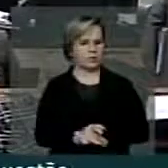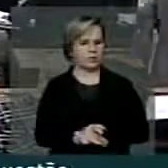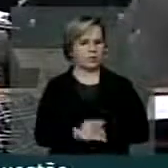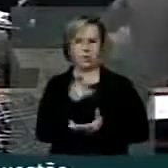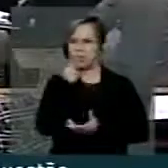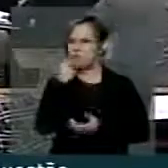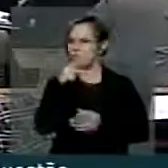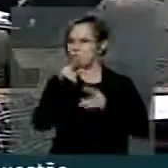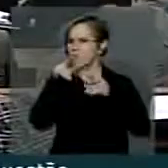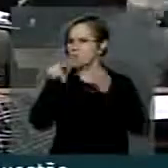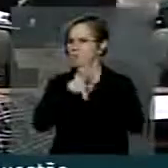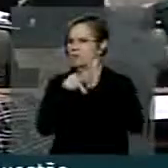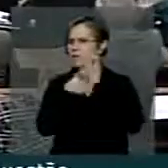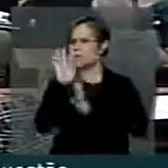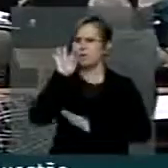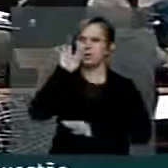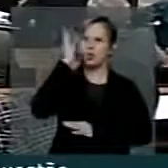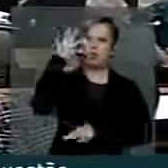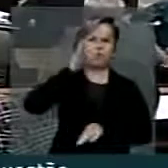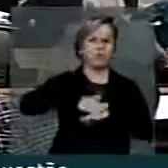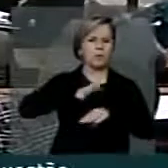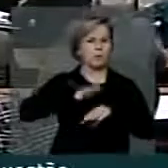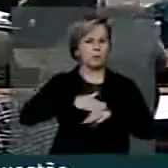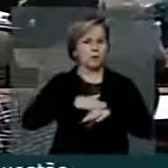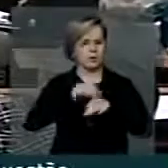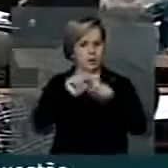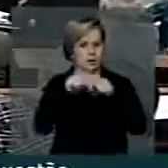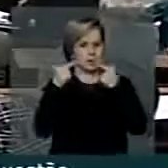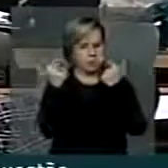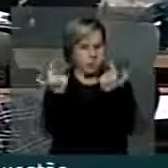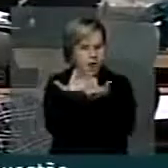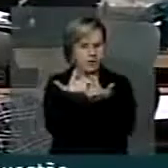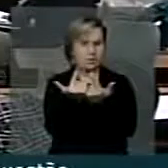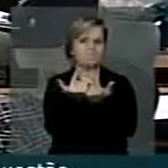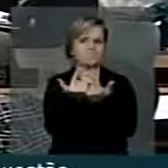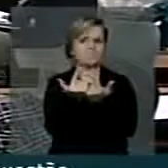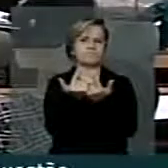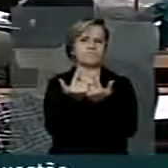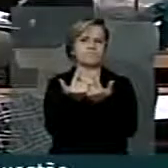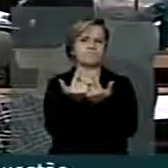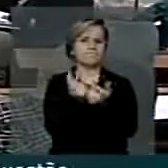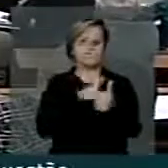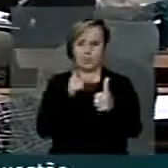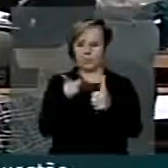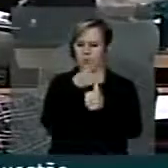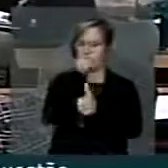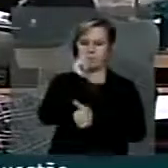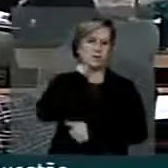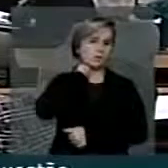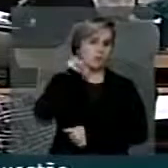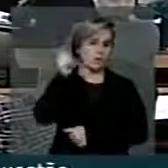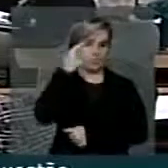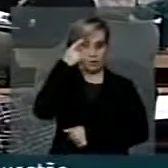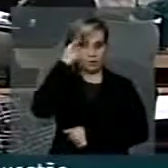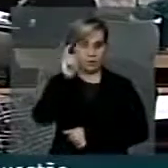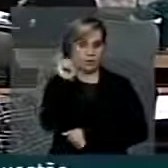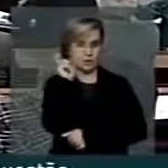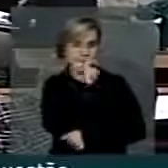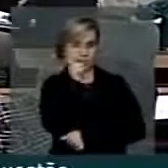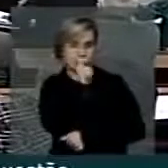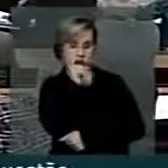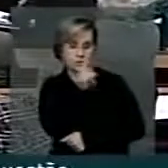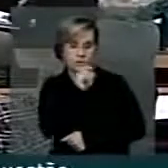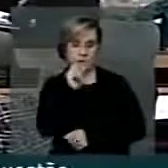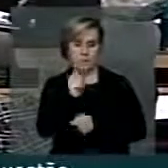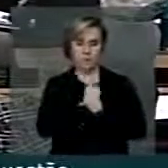mais detidamente de uma decisão tomada pela Assembleia Legislativa em 1º de abril, dia da mentira, em